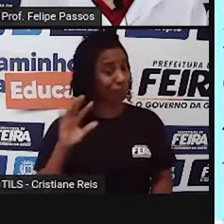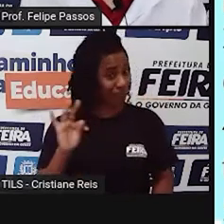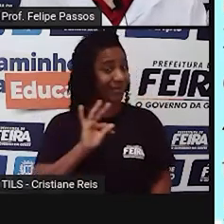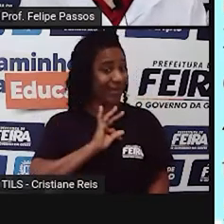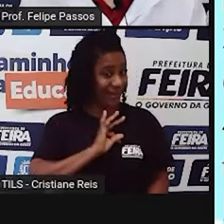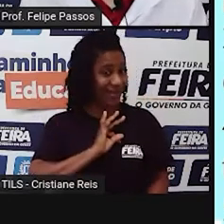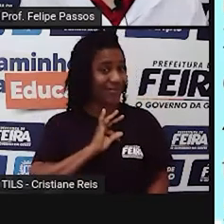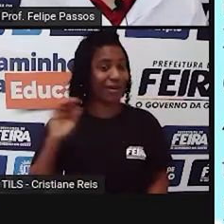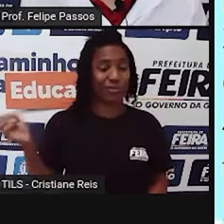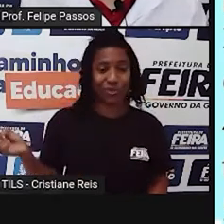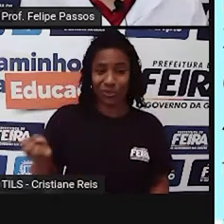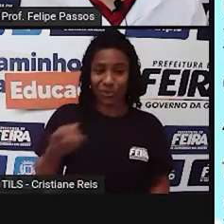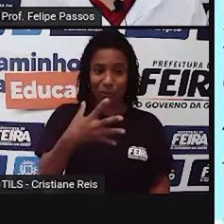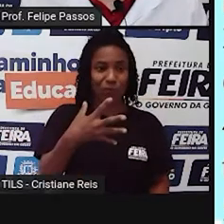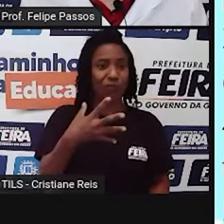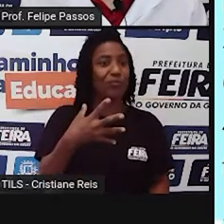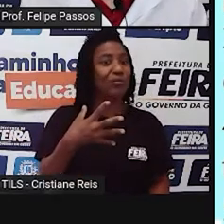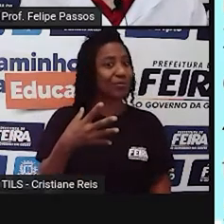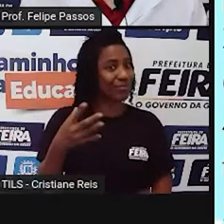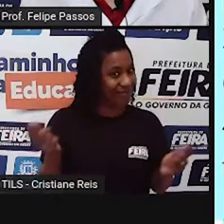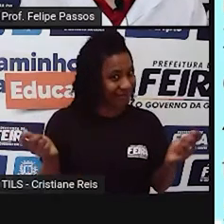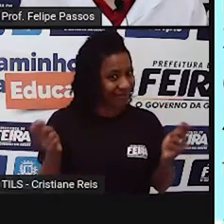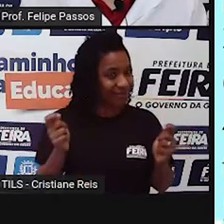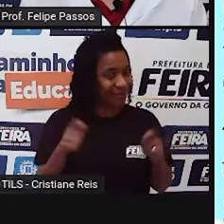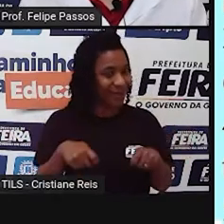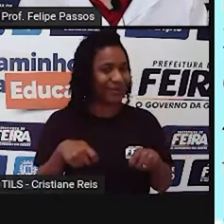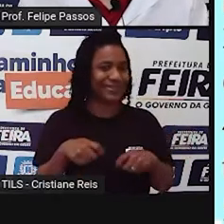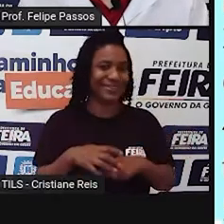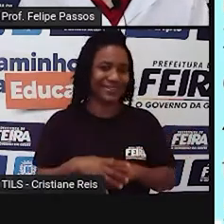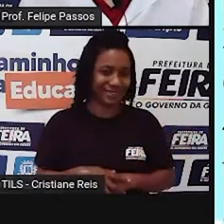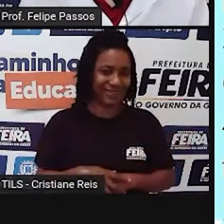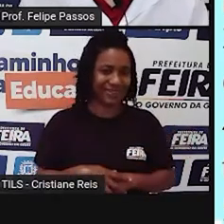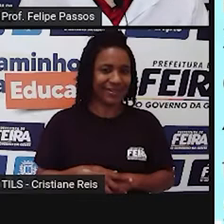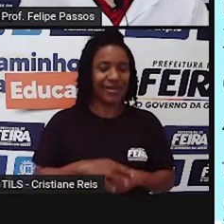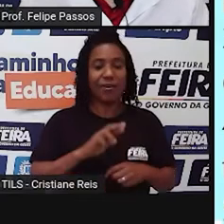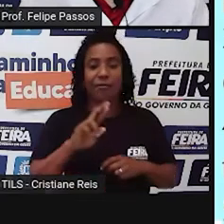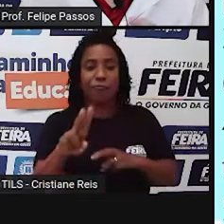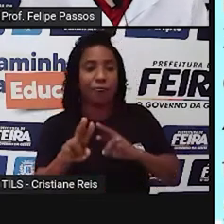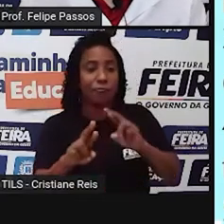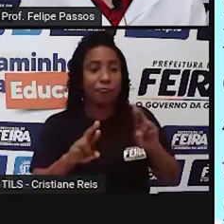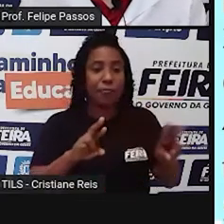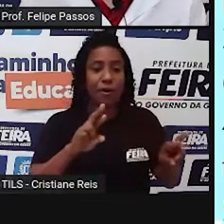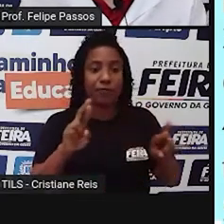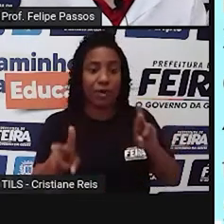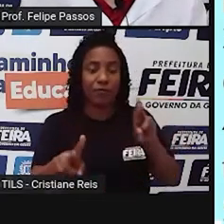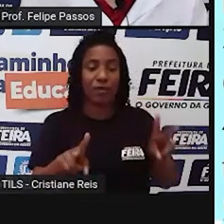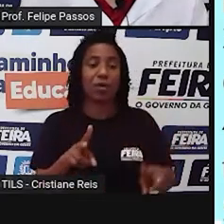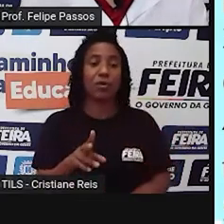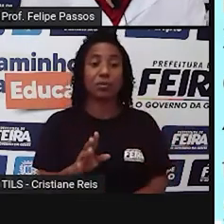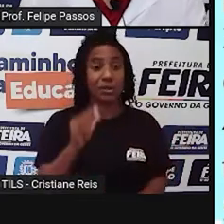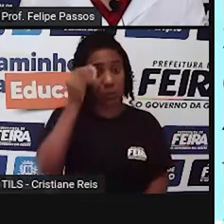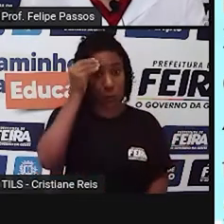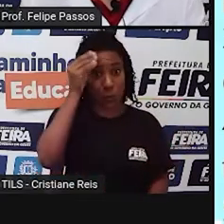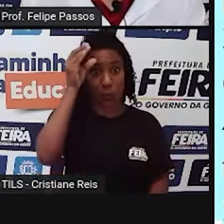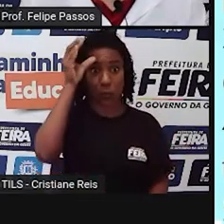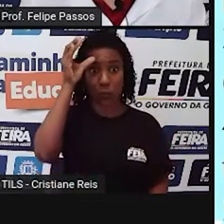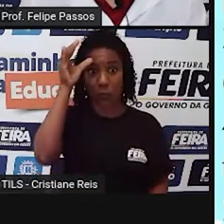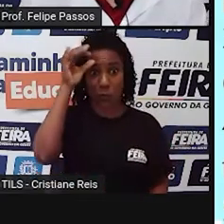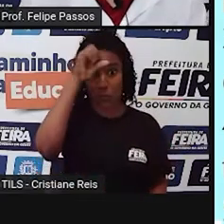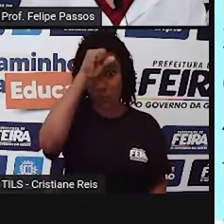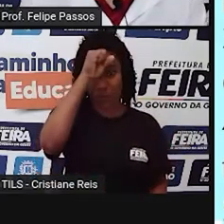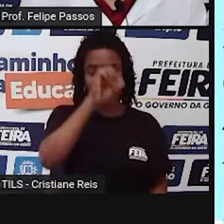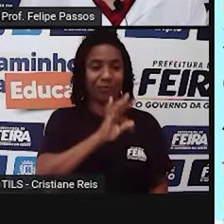que surgem em diversas áreas, contanto que você tenha ali, né, um conhecimento técnico envolvido em como fazer,